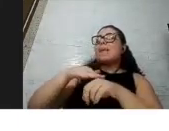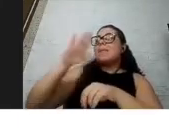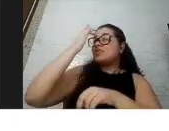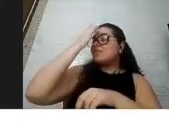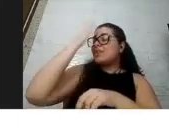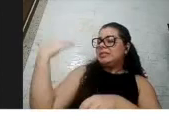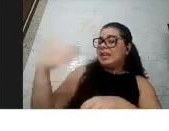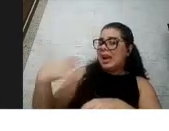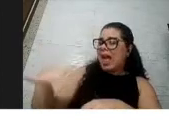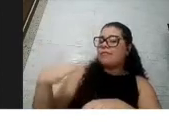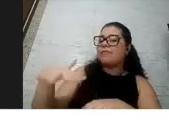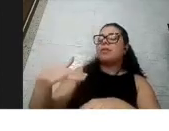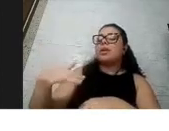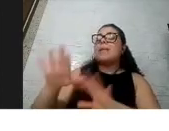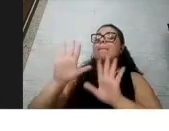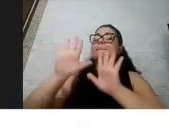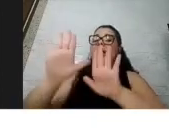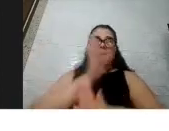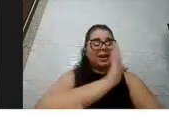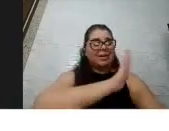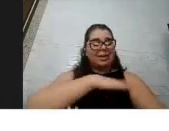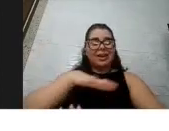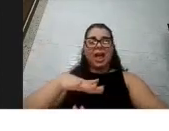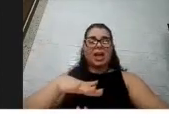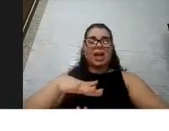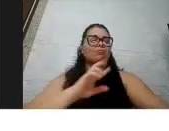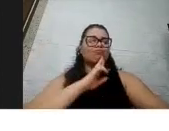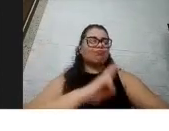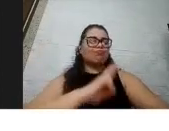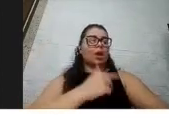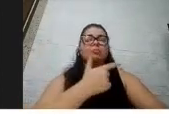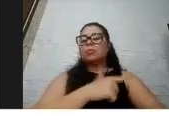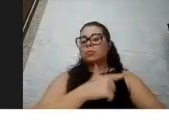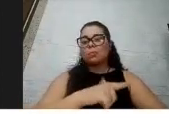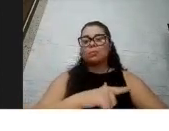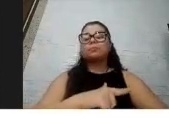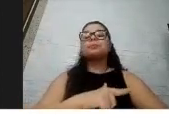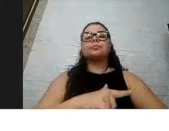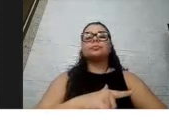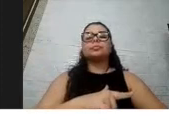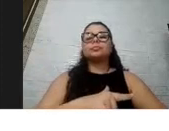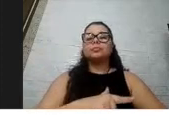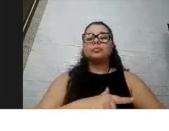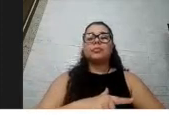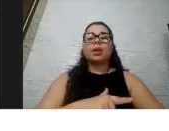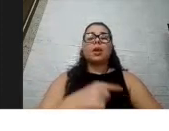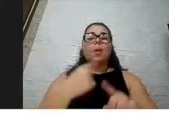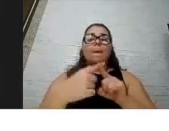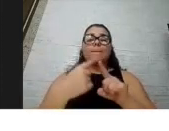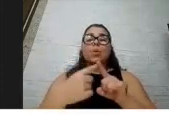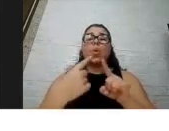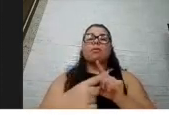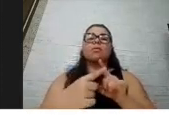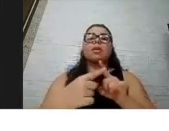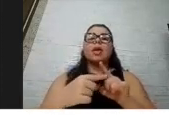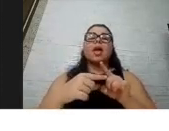muito porque os artigos publicados descrevem casos isolados de crianças que foram internadas e